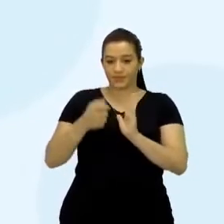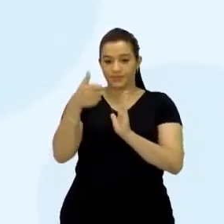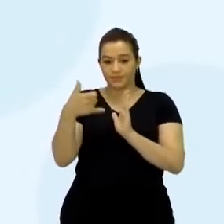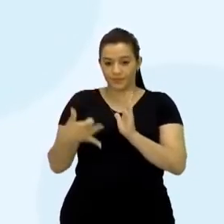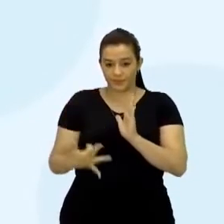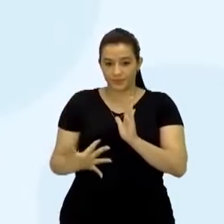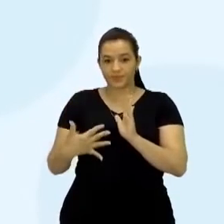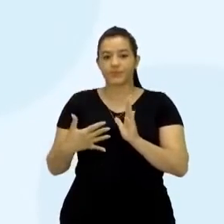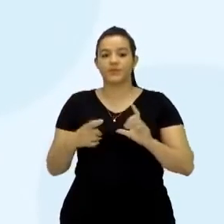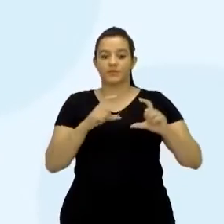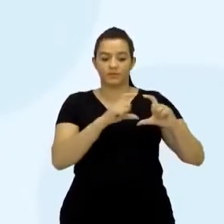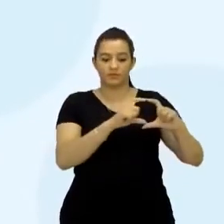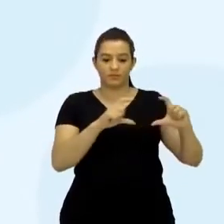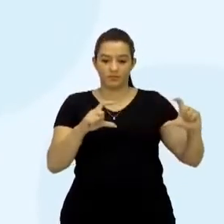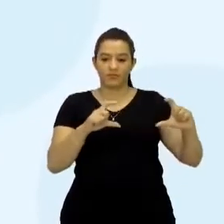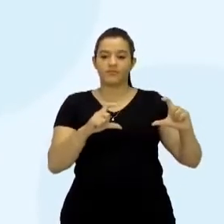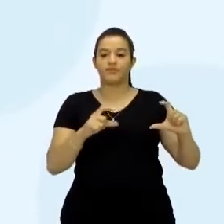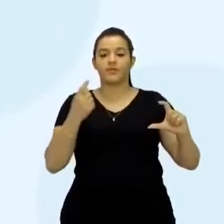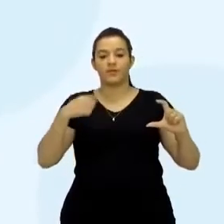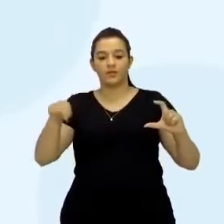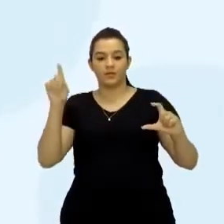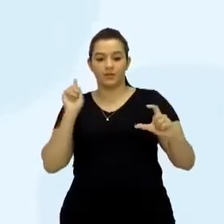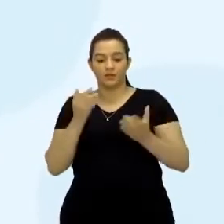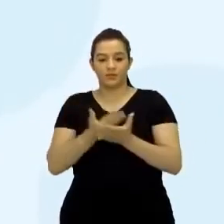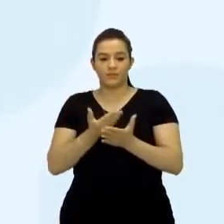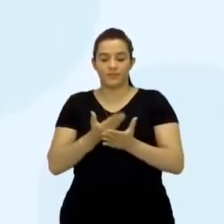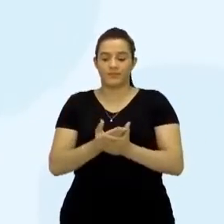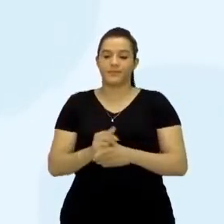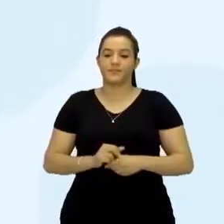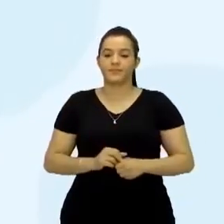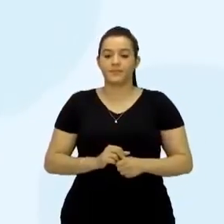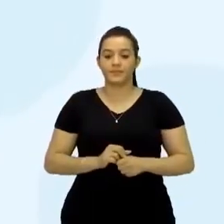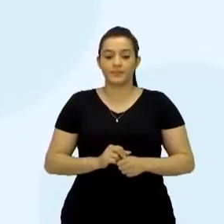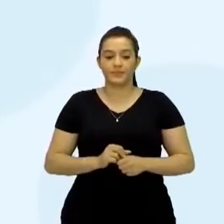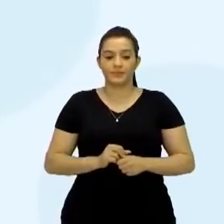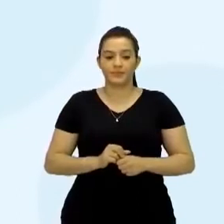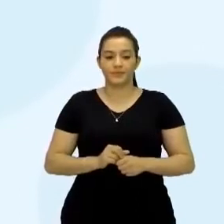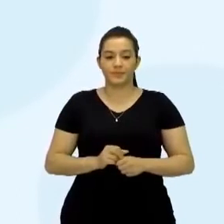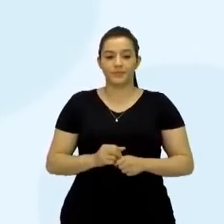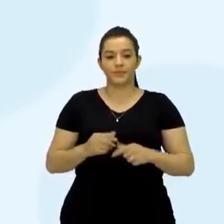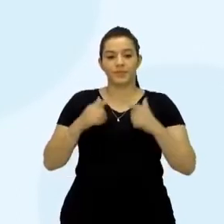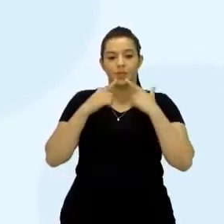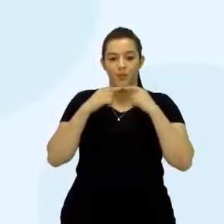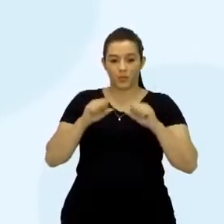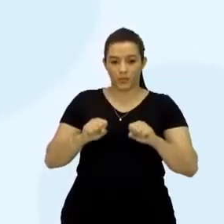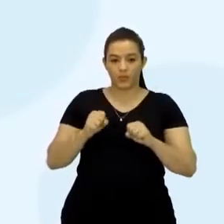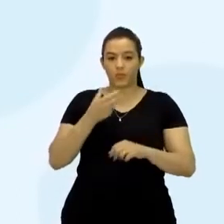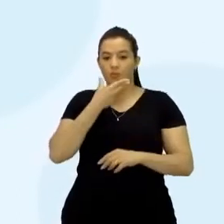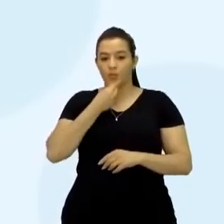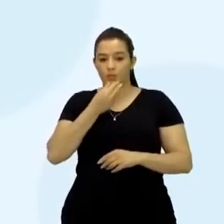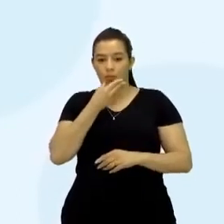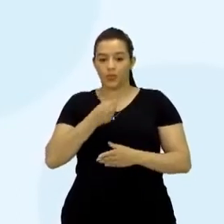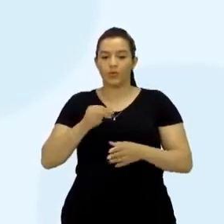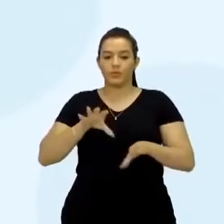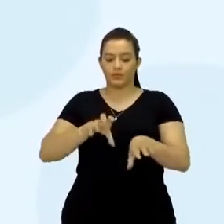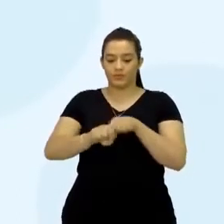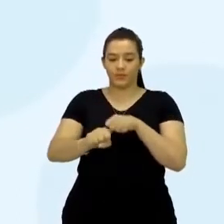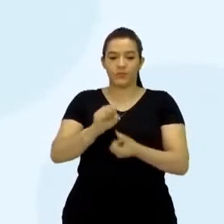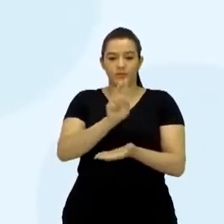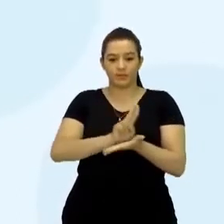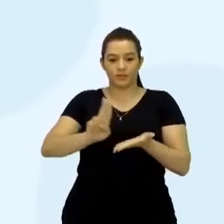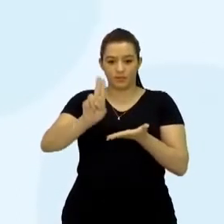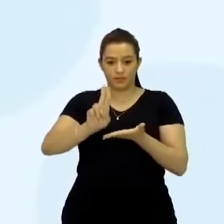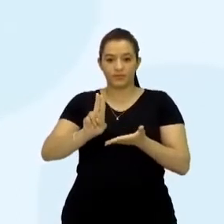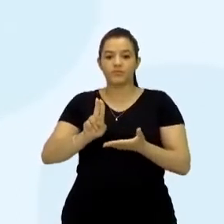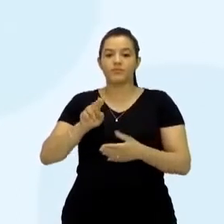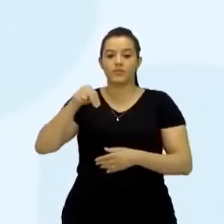continuação daquele fragmento que eu mencionei, né, na aula anterior, vamos lá. Inguista formado na USP, o Nóbrega, começou sua carreira